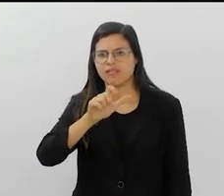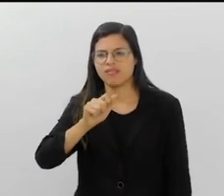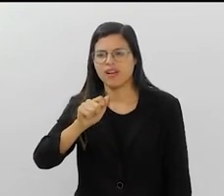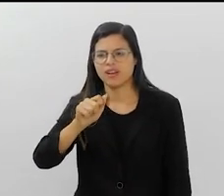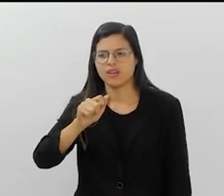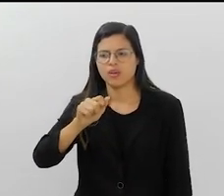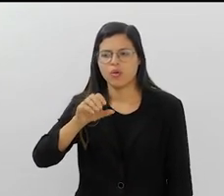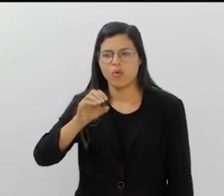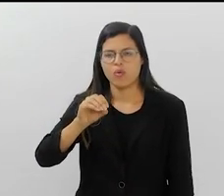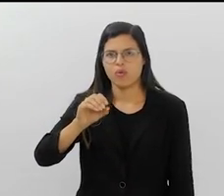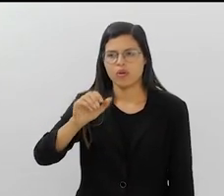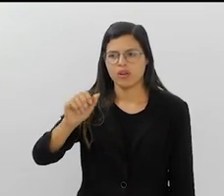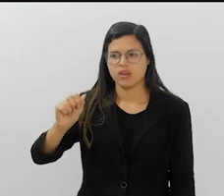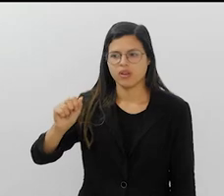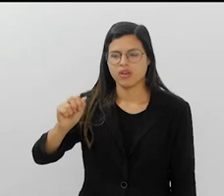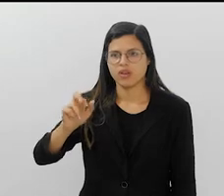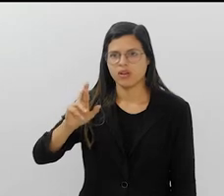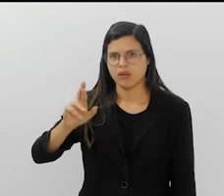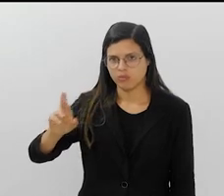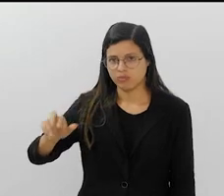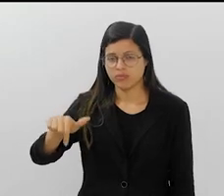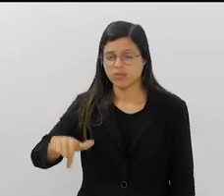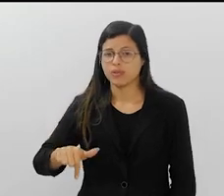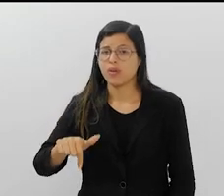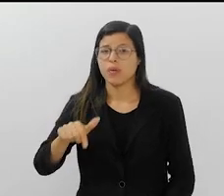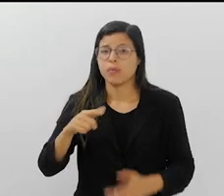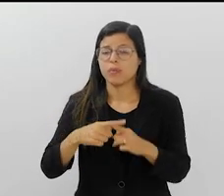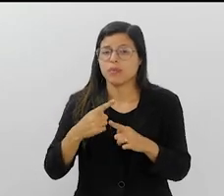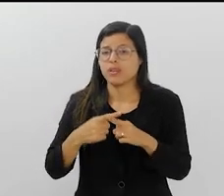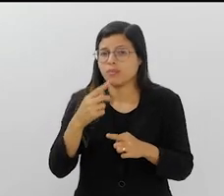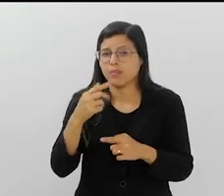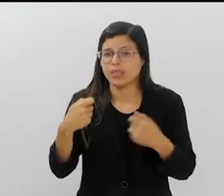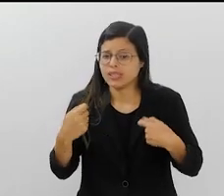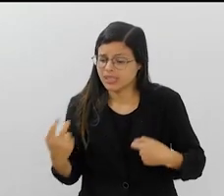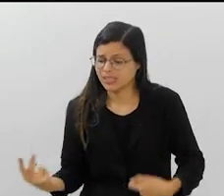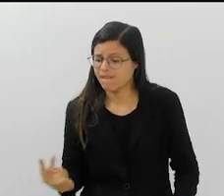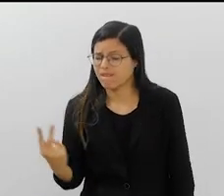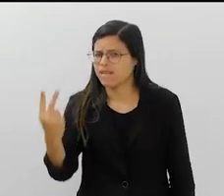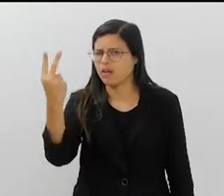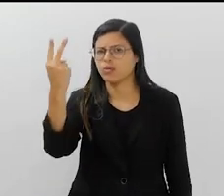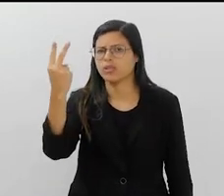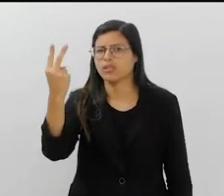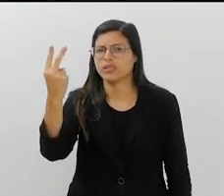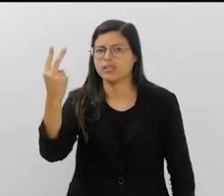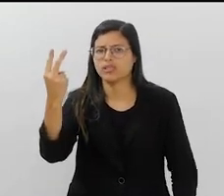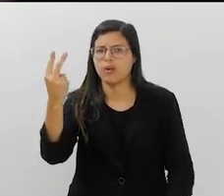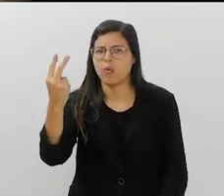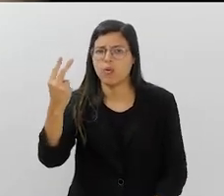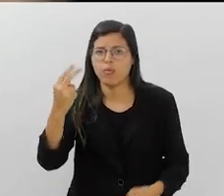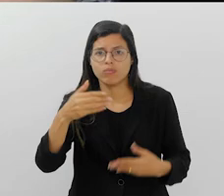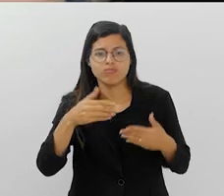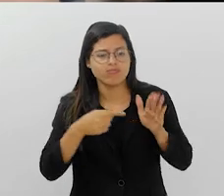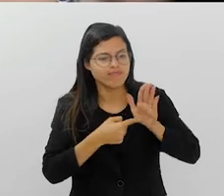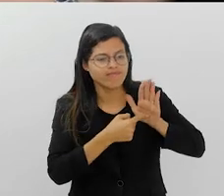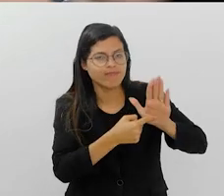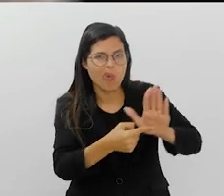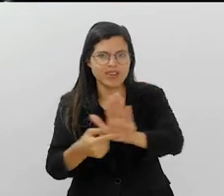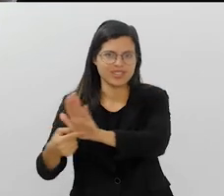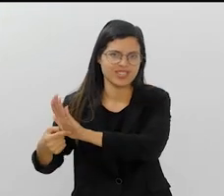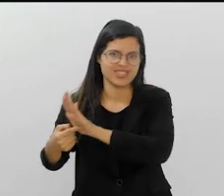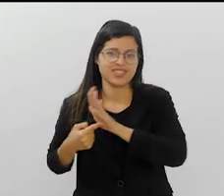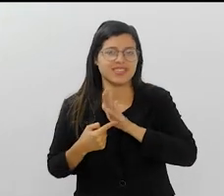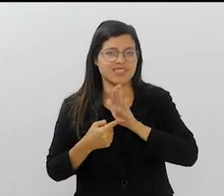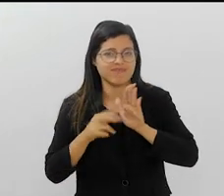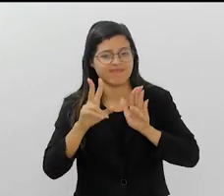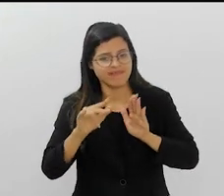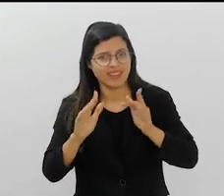que faça a mesma coisa em relação ao José Antônio, que é todos os artistas do Carnaval, porque é dessa valorização para fora das fronteiras carnavalescas que